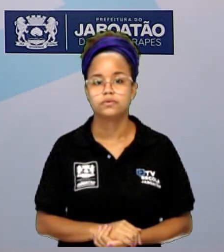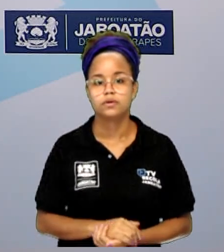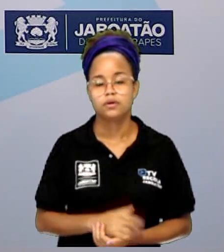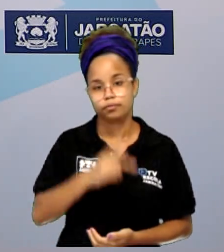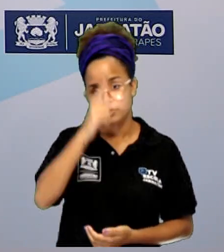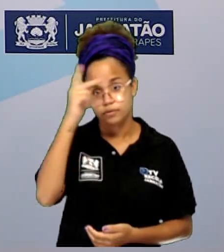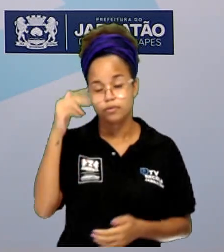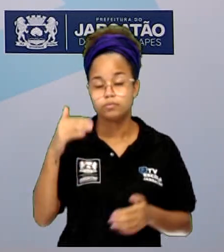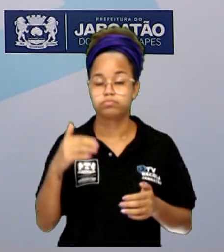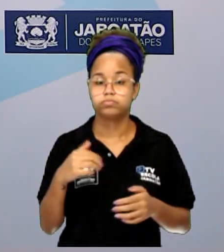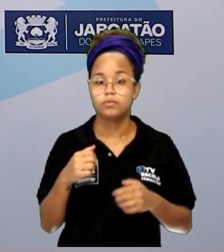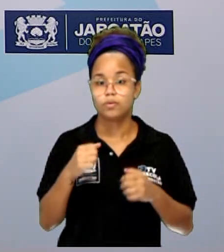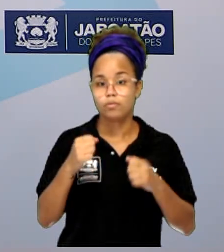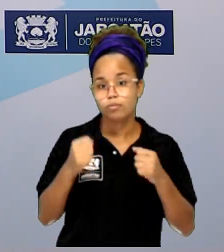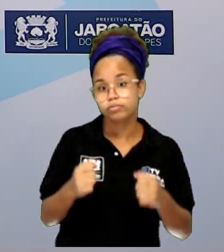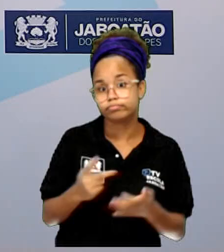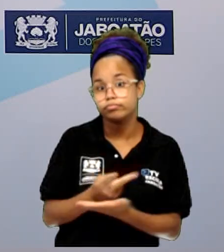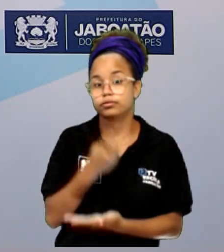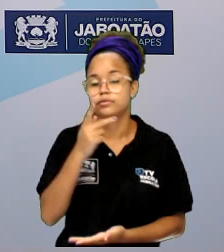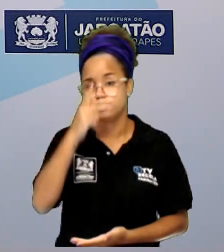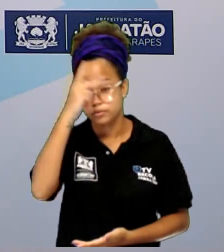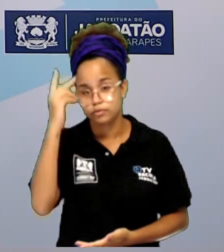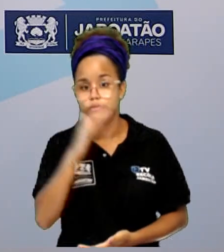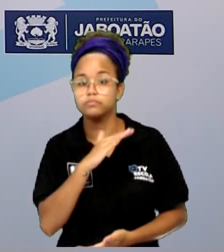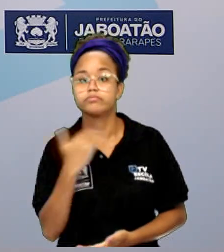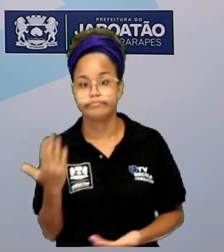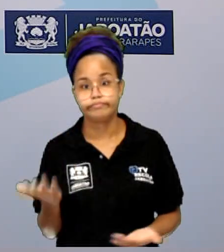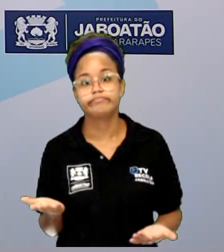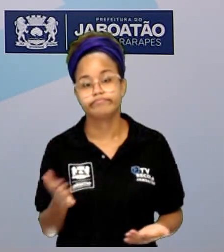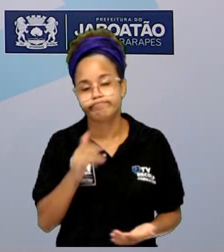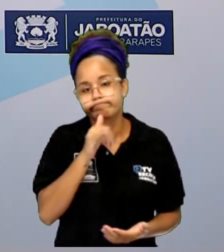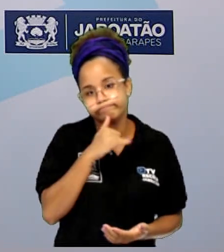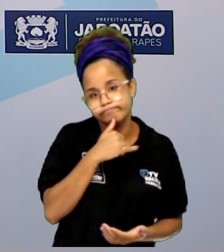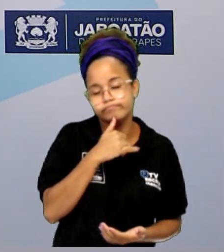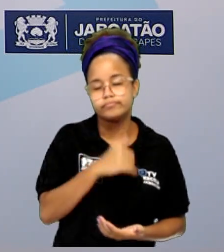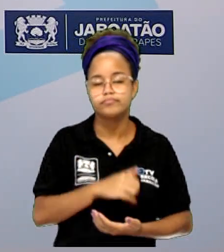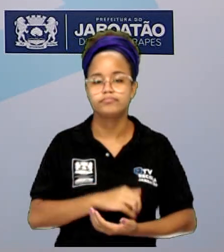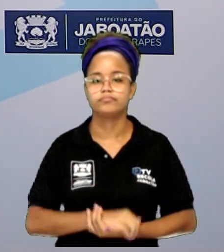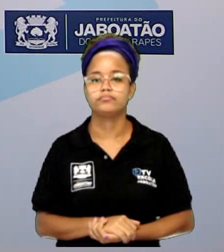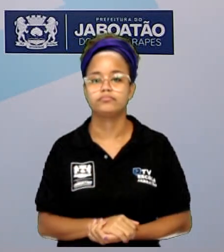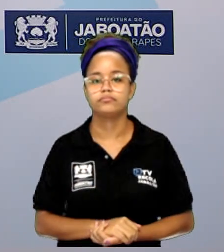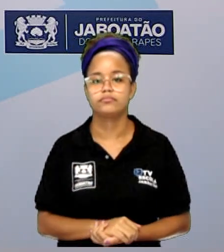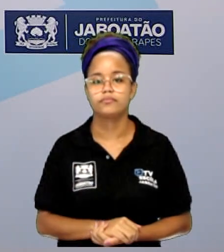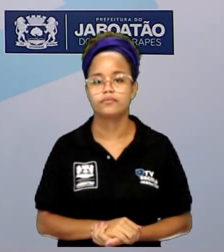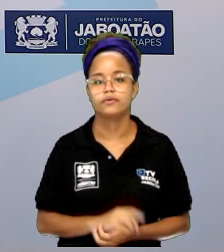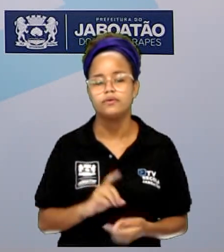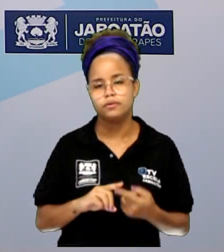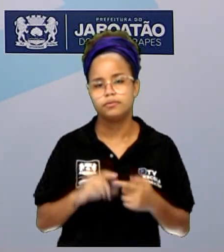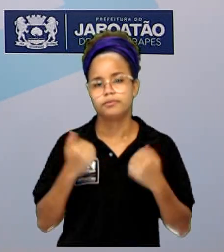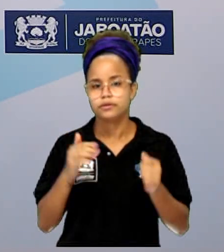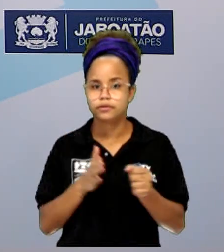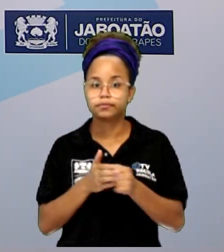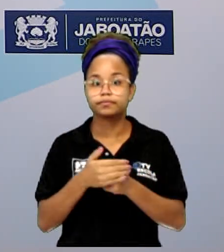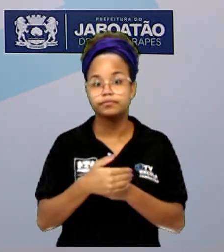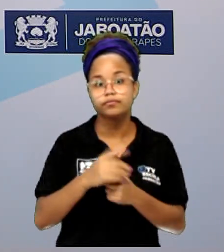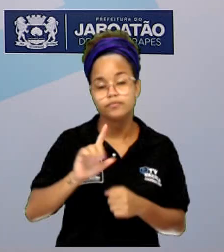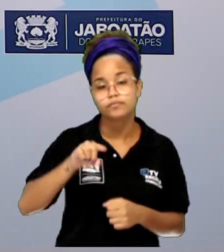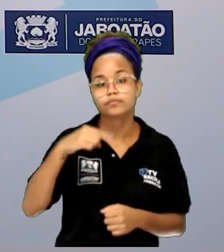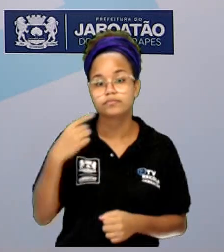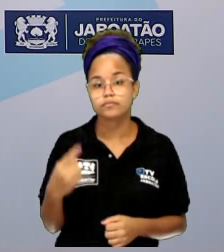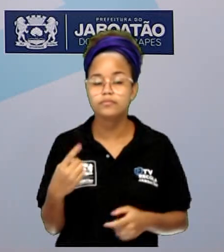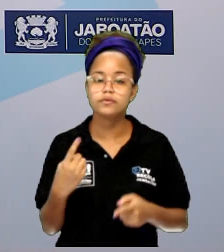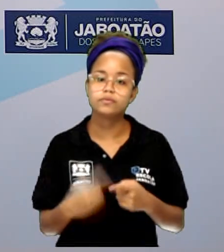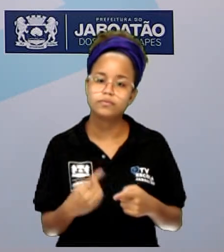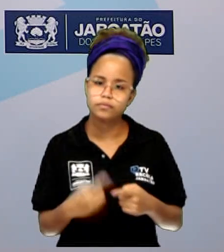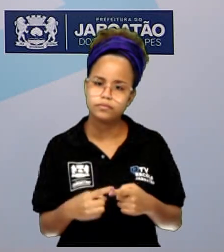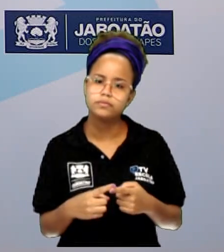inclusive, a óbito, como a gente encontra, infelizmente. Então, primeiro, a sua segurança. Segundo, porque